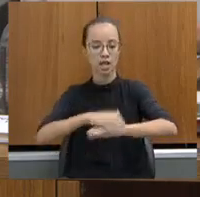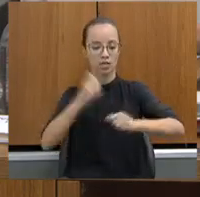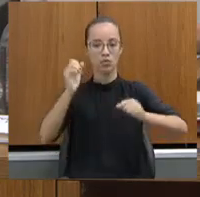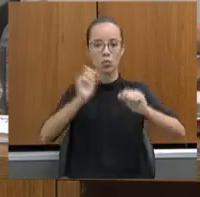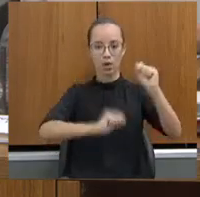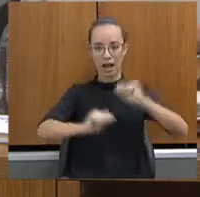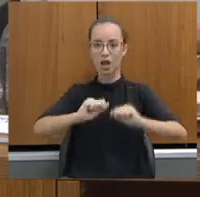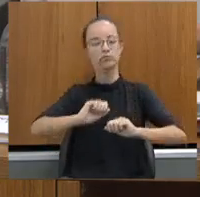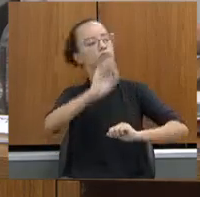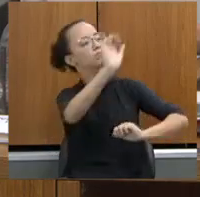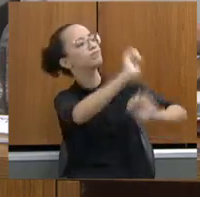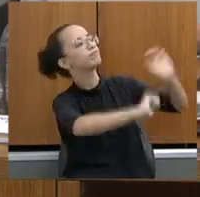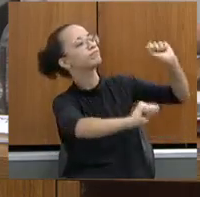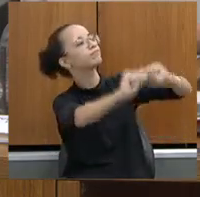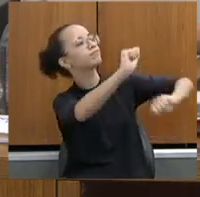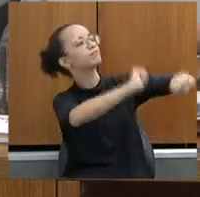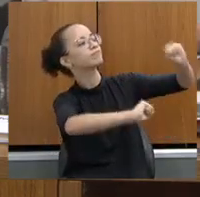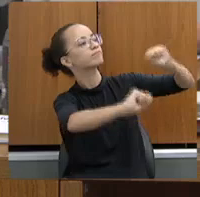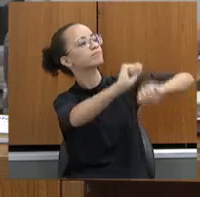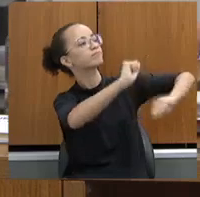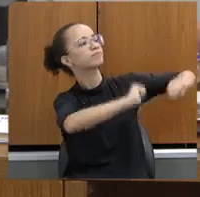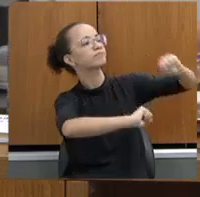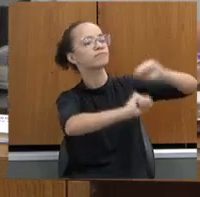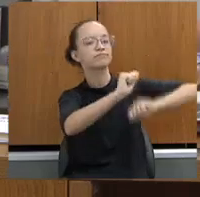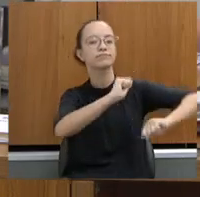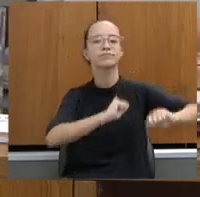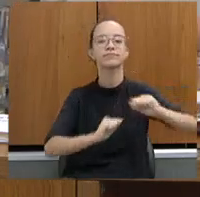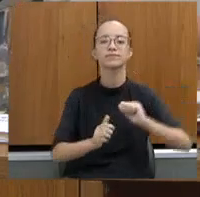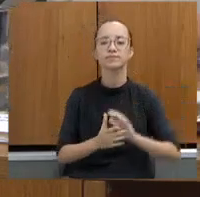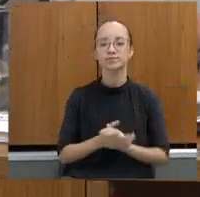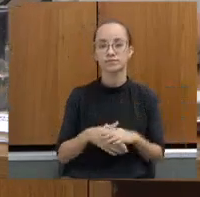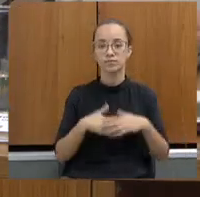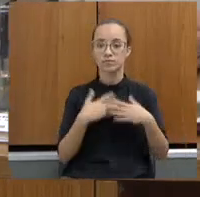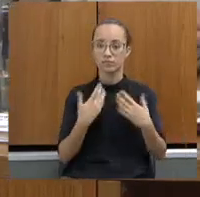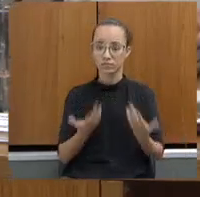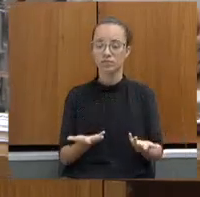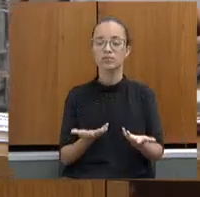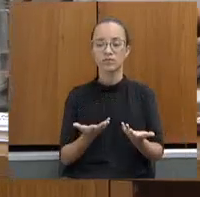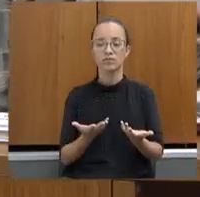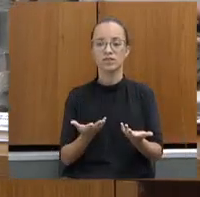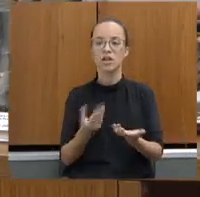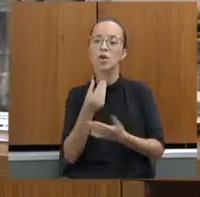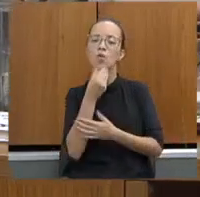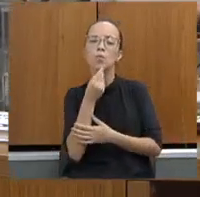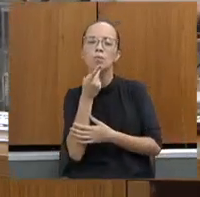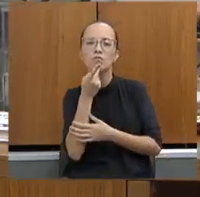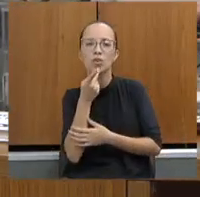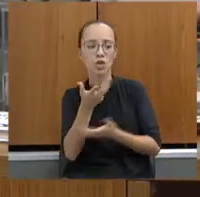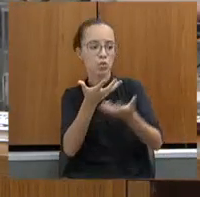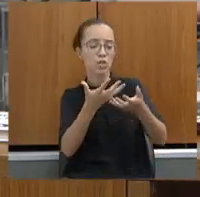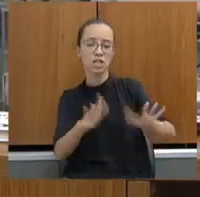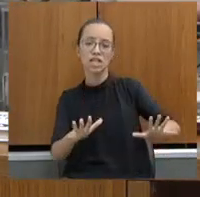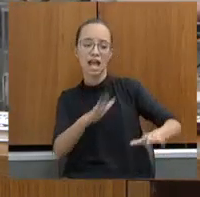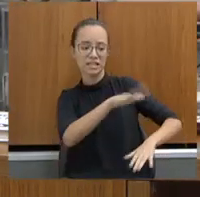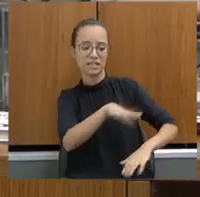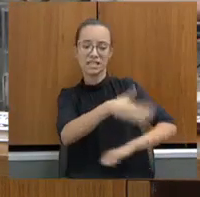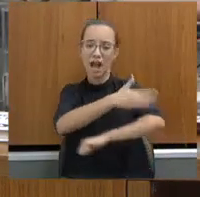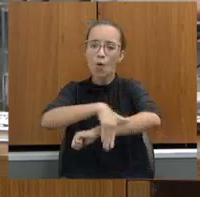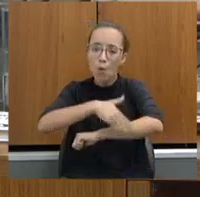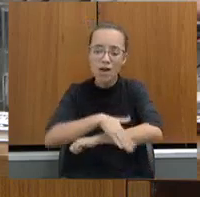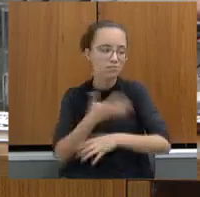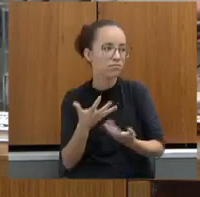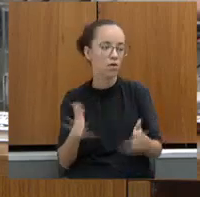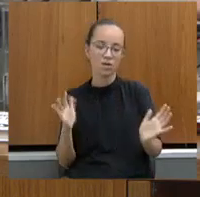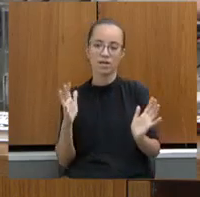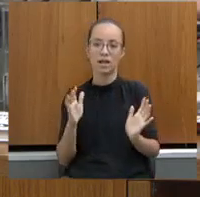limpar. então, o Rodolfo Giuliani falou que não queria os borradores nas ruas mais. E